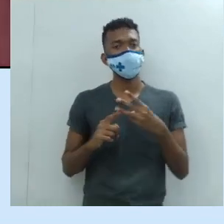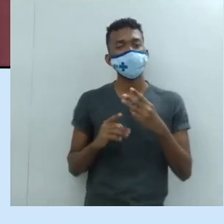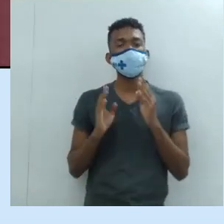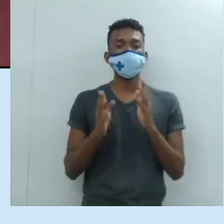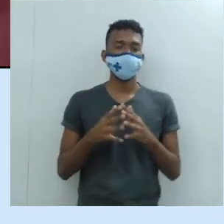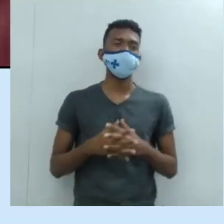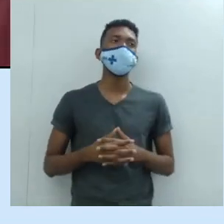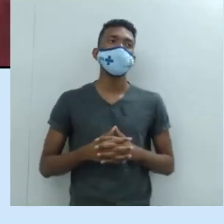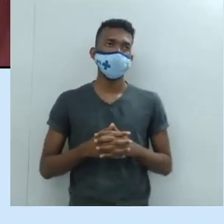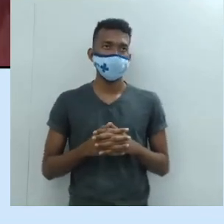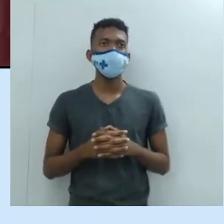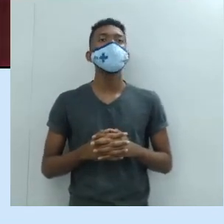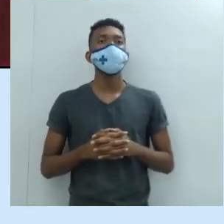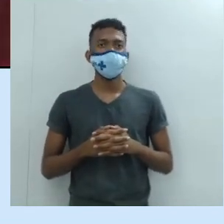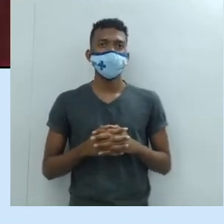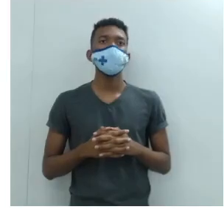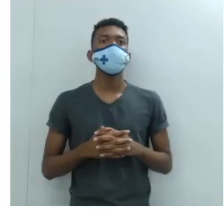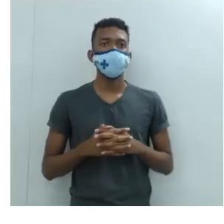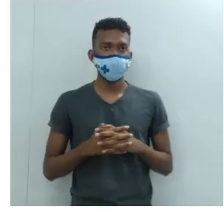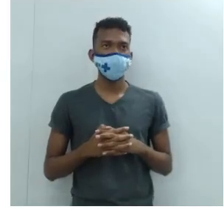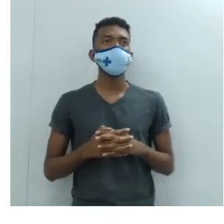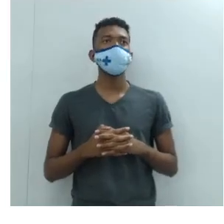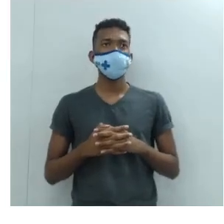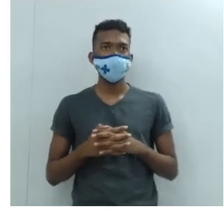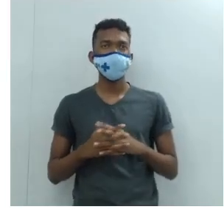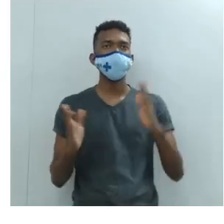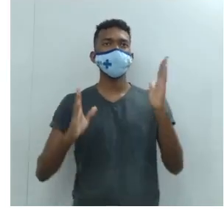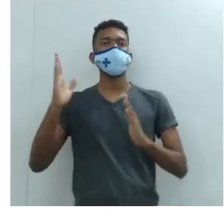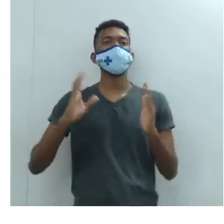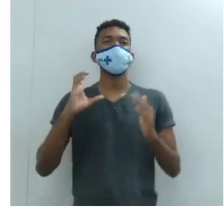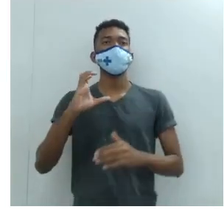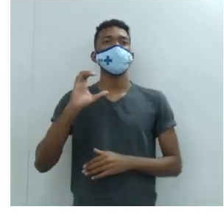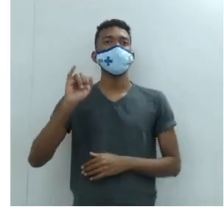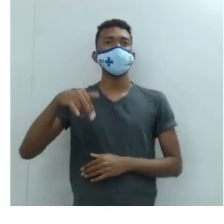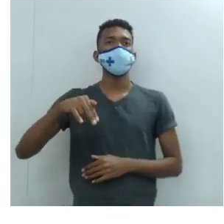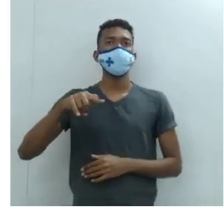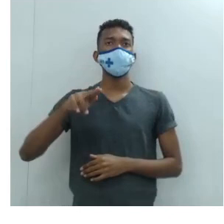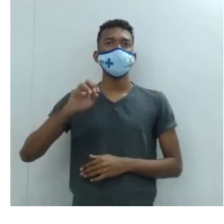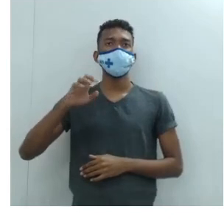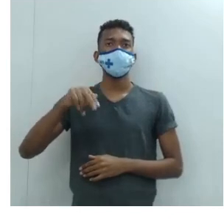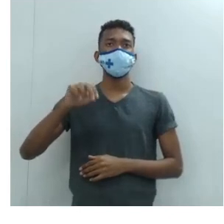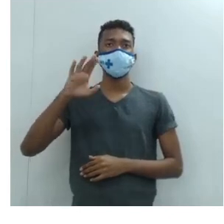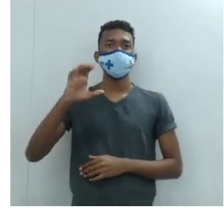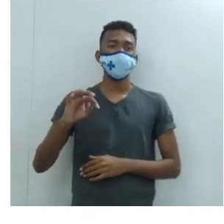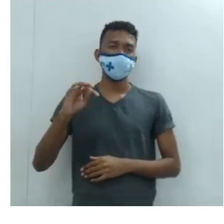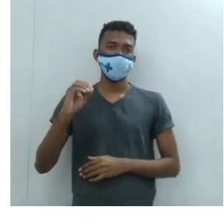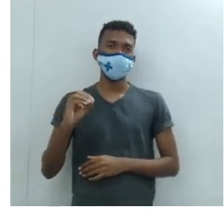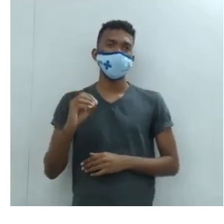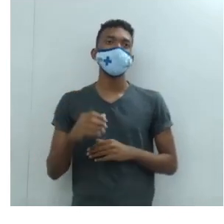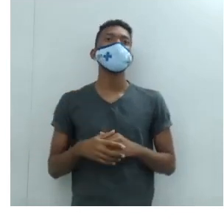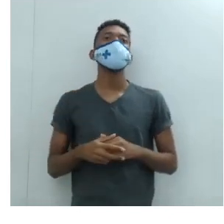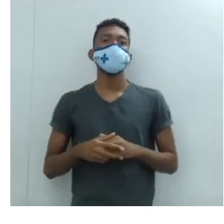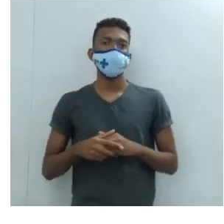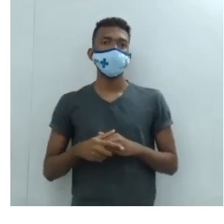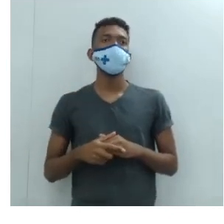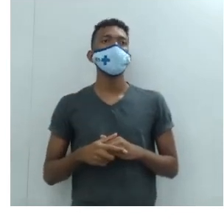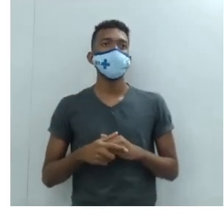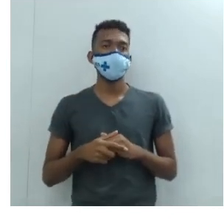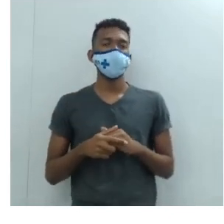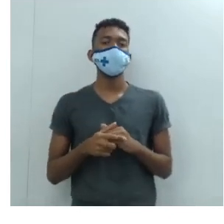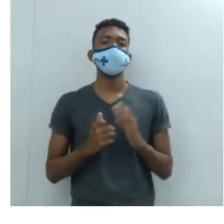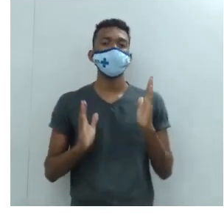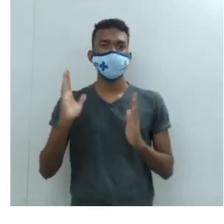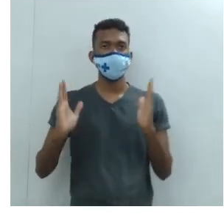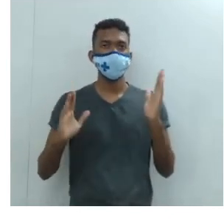Michelangelo. Então, vocês vão ter a fase do cinco essente. Então, na realidade, Renascimento torna-se